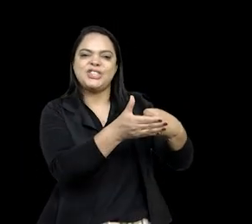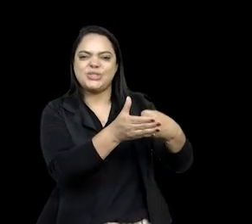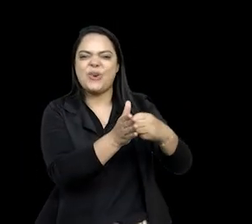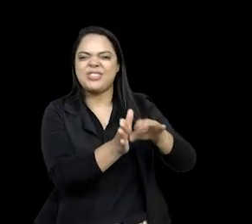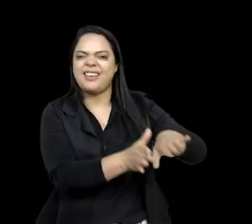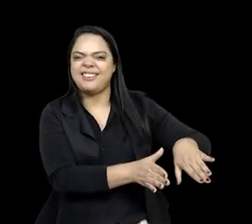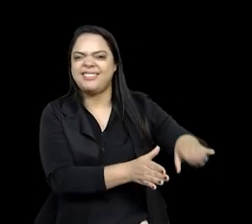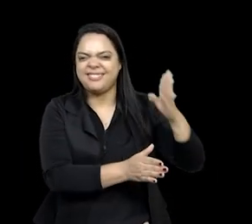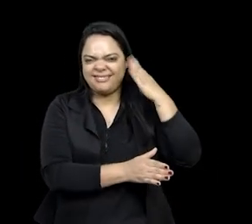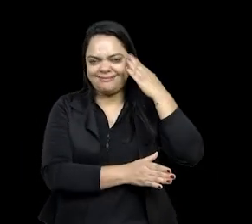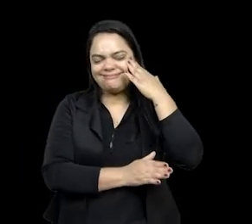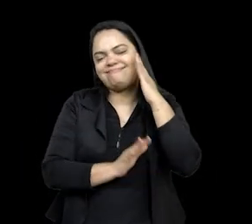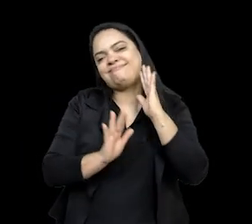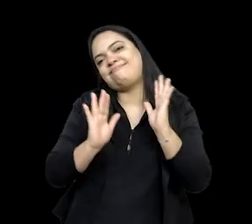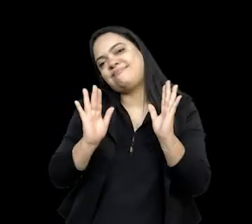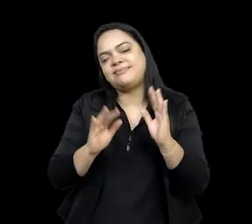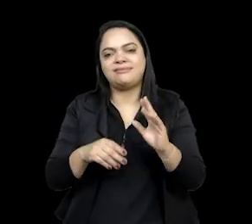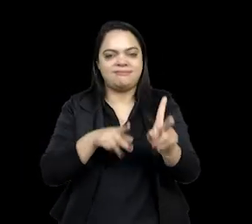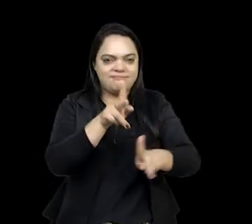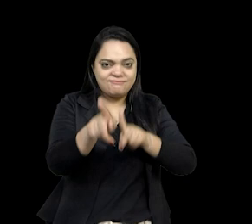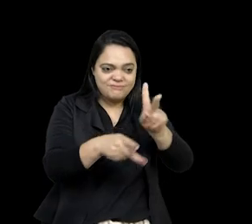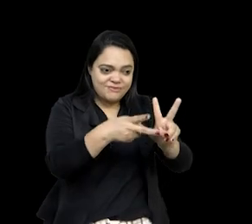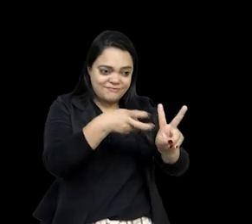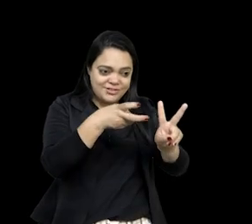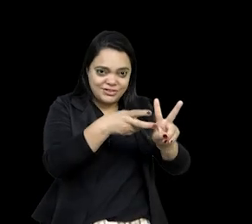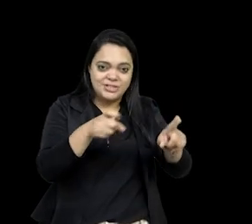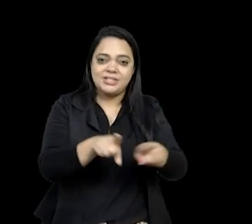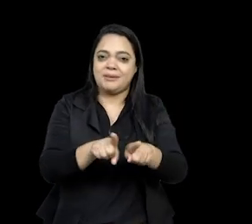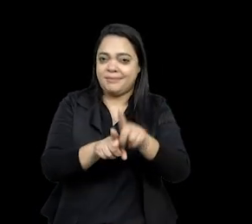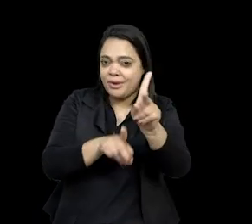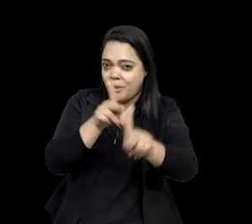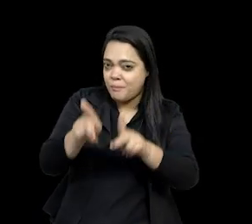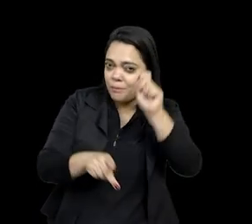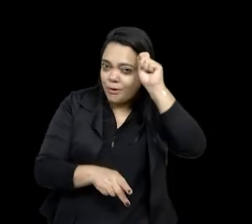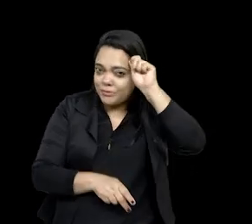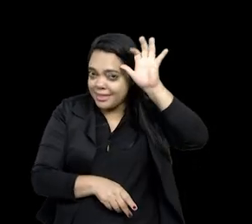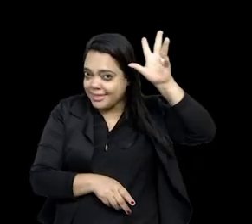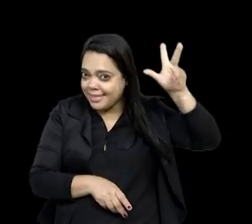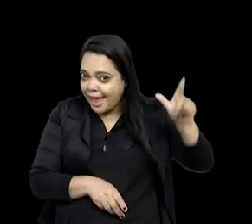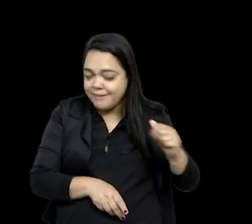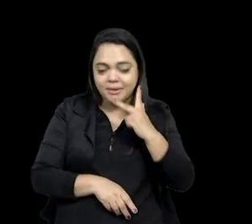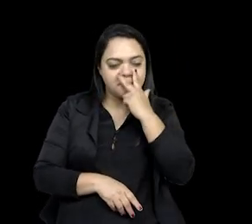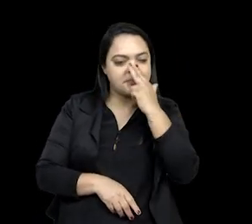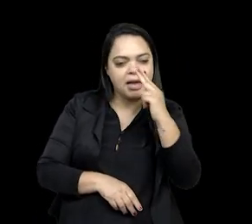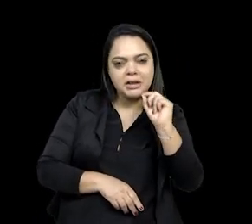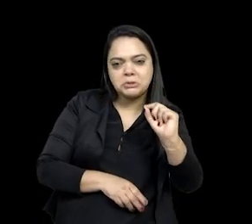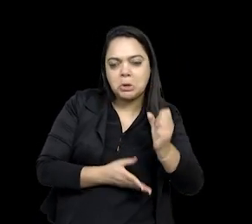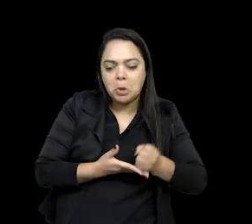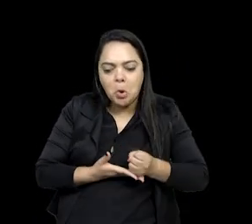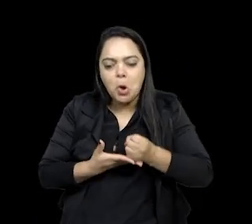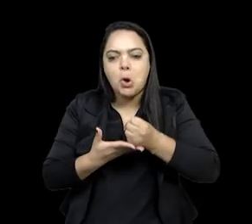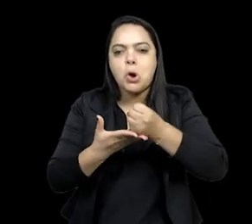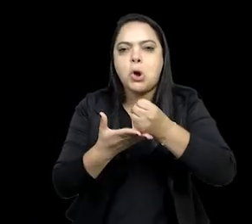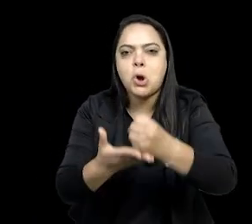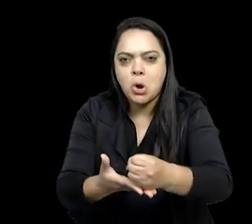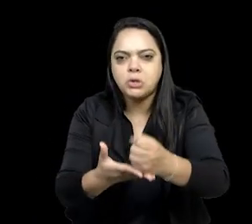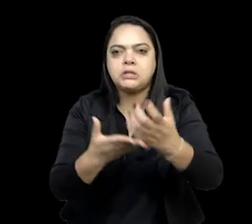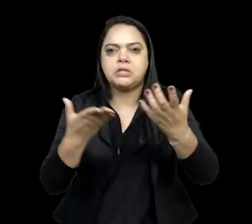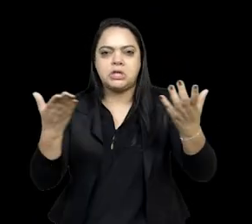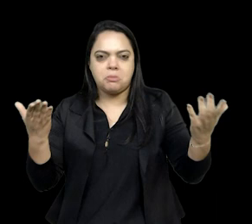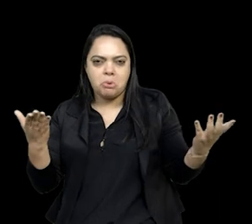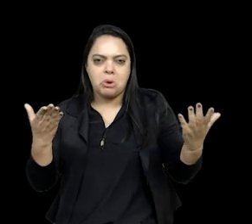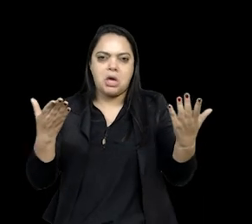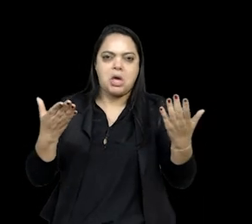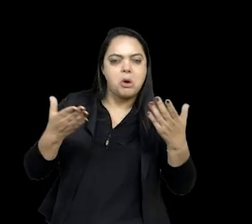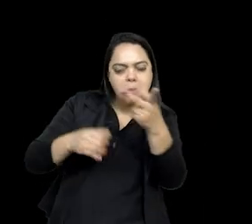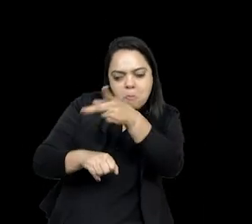processo. Então, os indígenas e os africanos muitas vezes aparecem como contribuições, né, para esse Estado que vem se